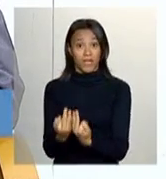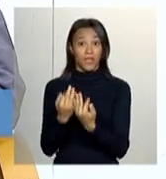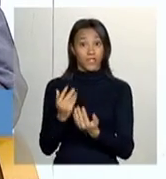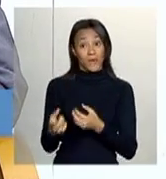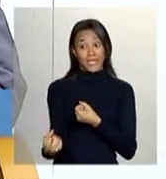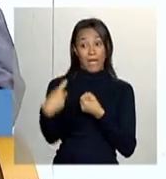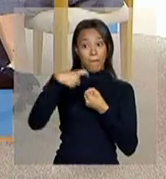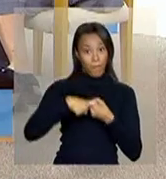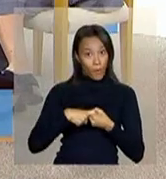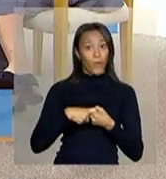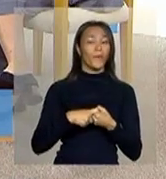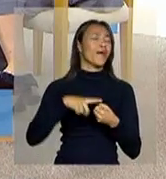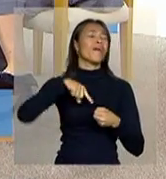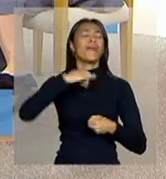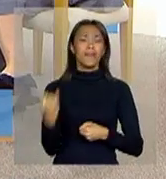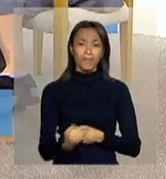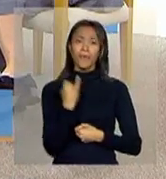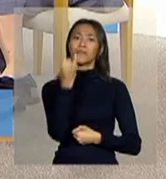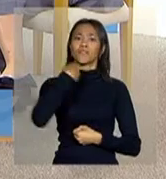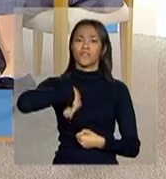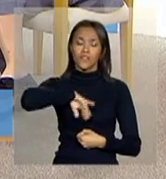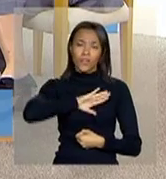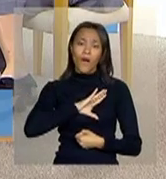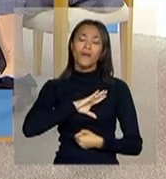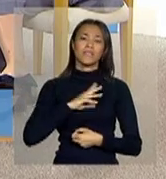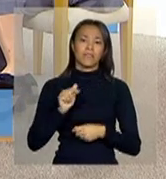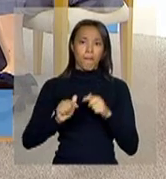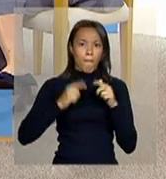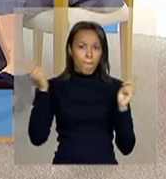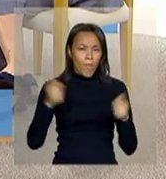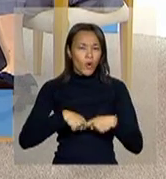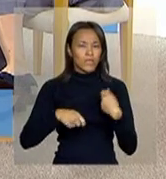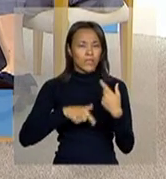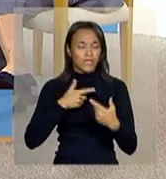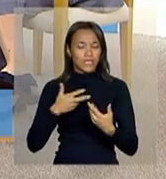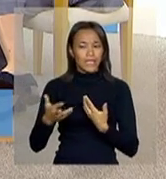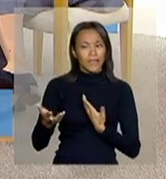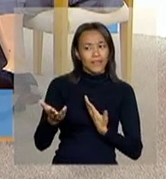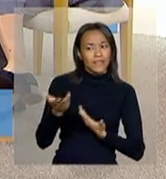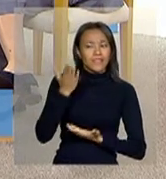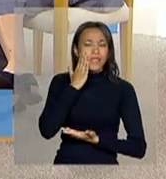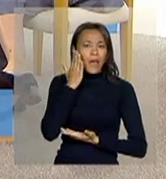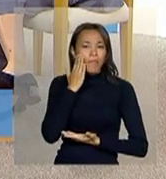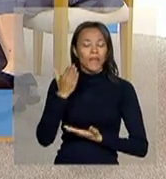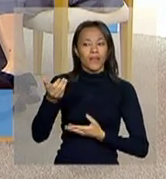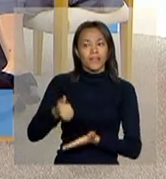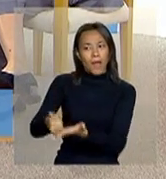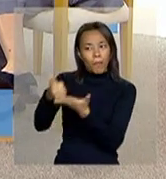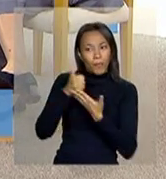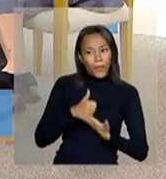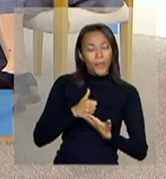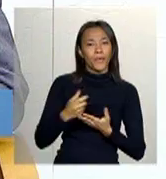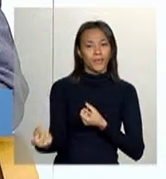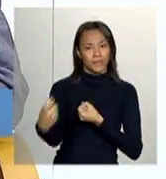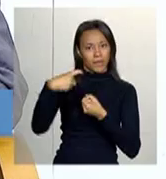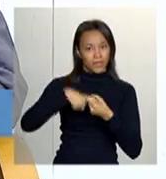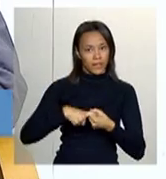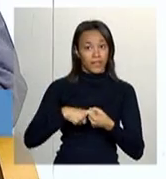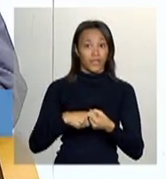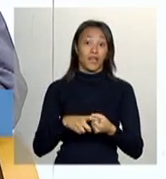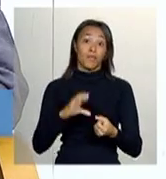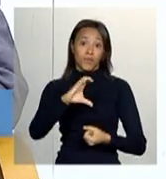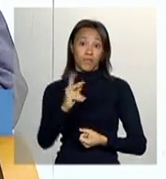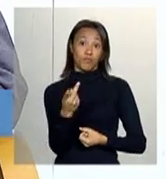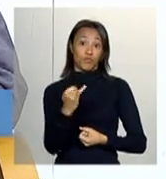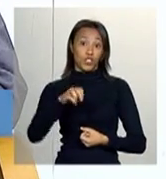parceria, é importante que a gente trabalhe bem essa relação desses parceiros, do pessoal do Chico Mendes,